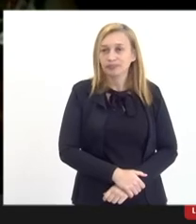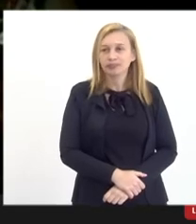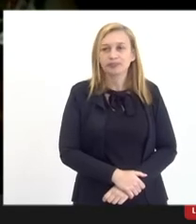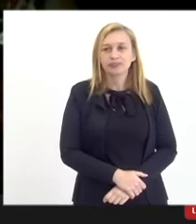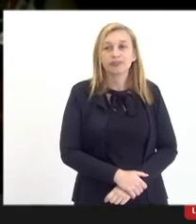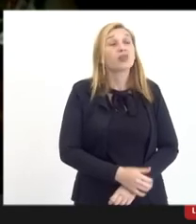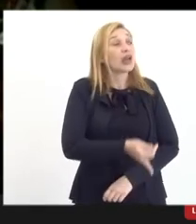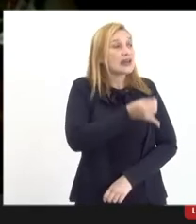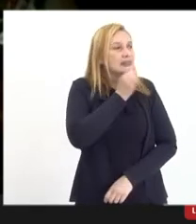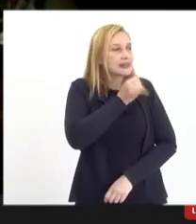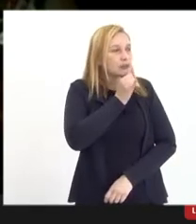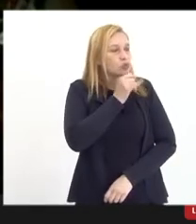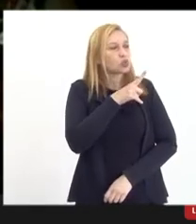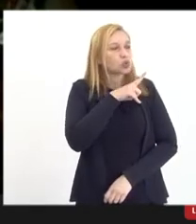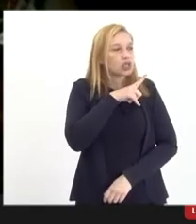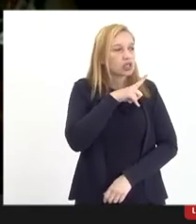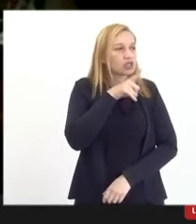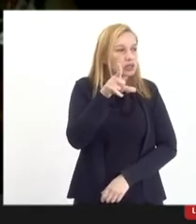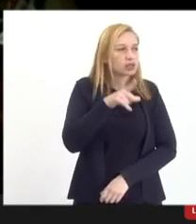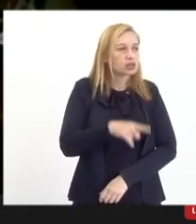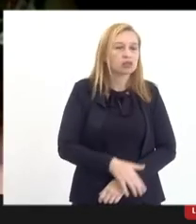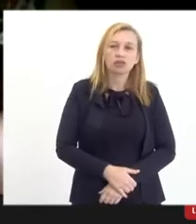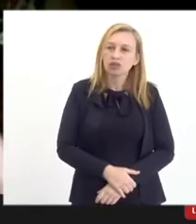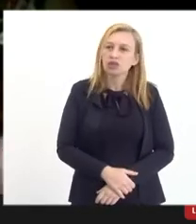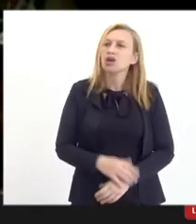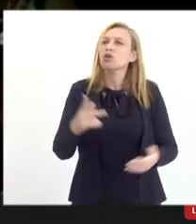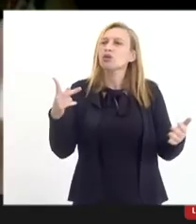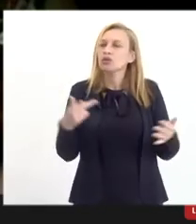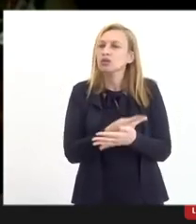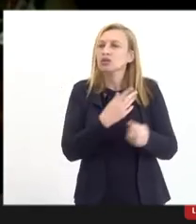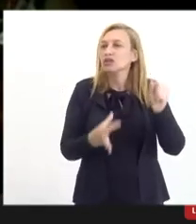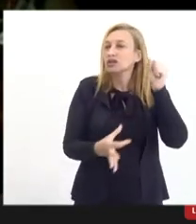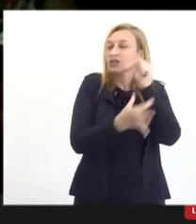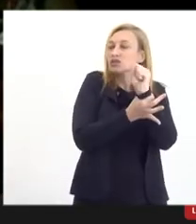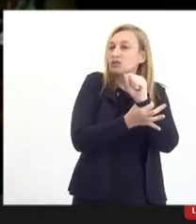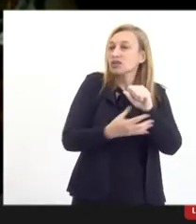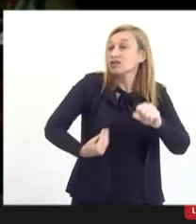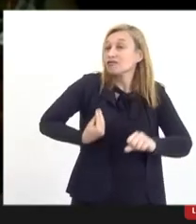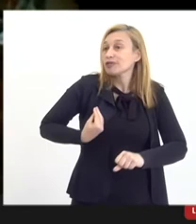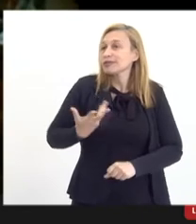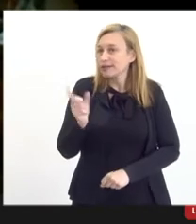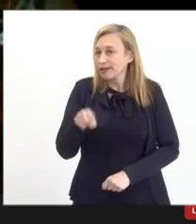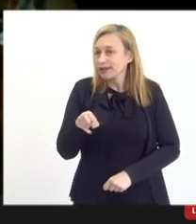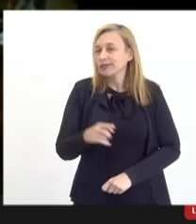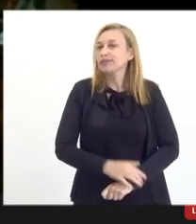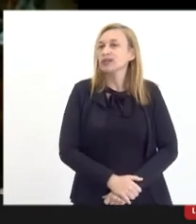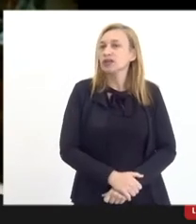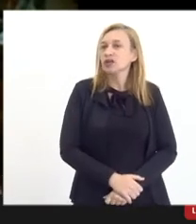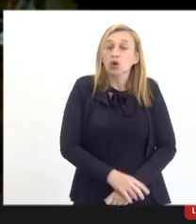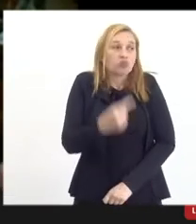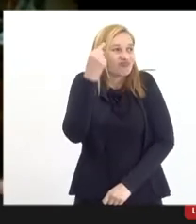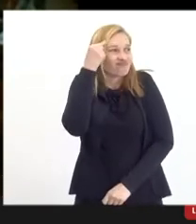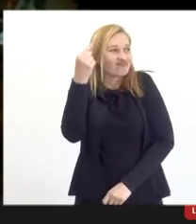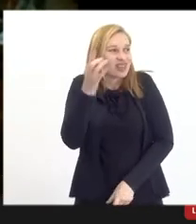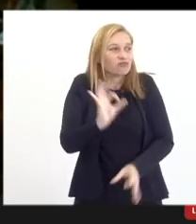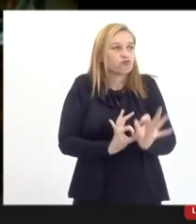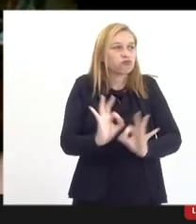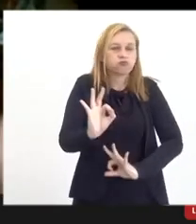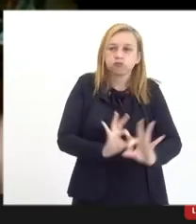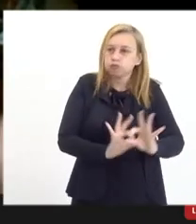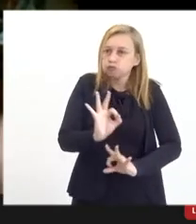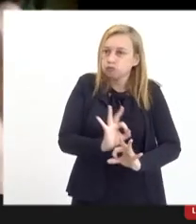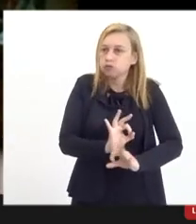Tem um exemplo que... Eu gostaria de dar o exemplo que aconteceu com a segurança presente. isso foi uma ideia muito bem bolada